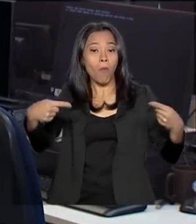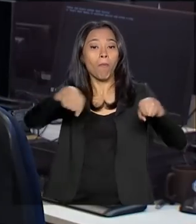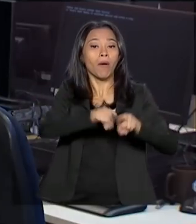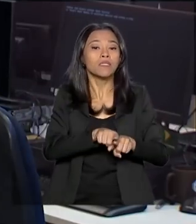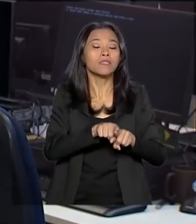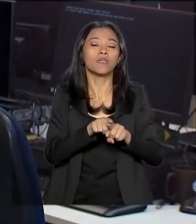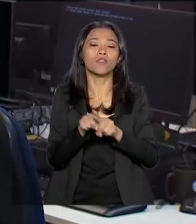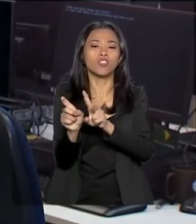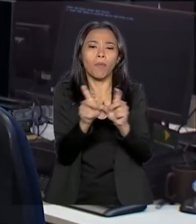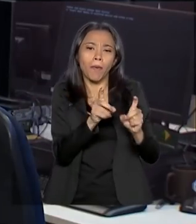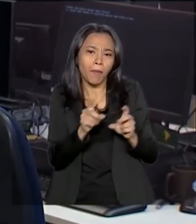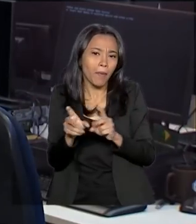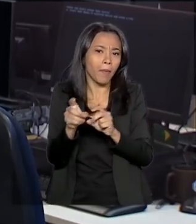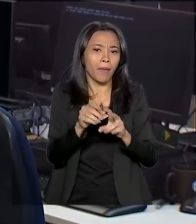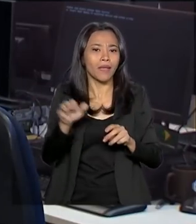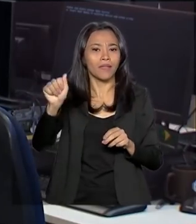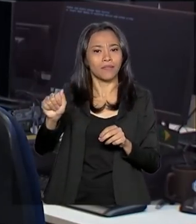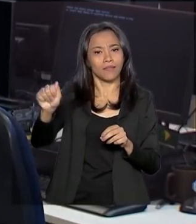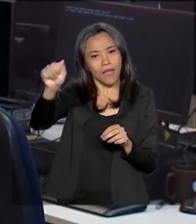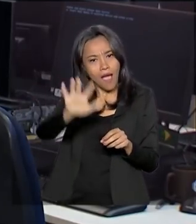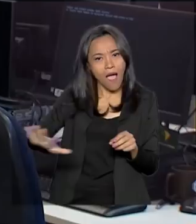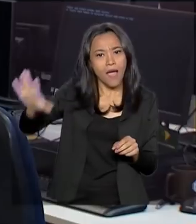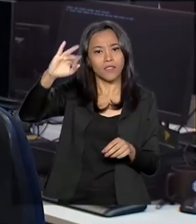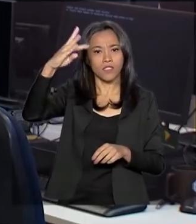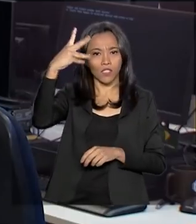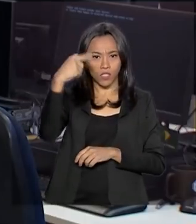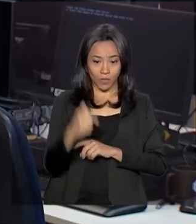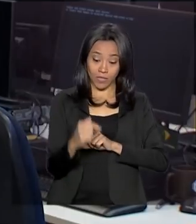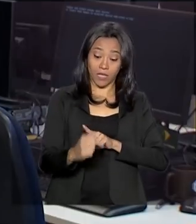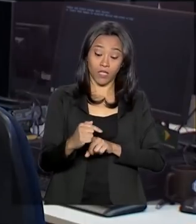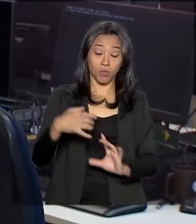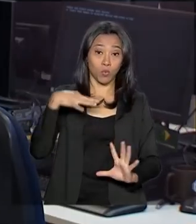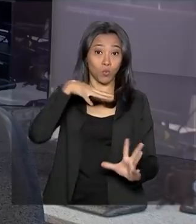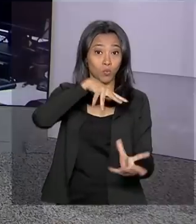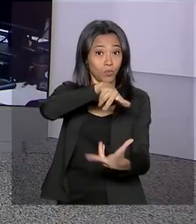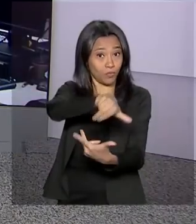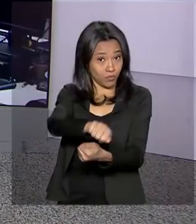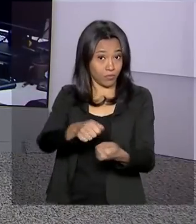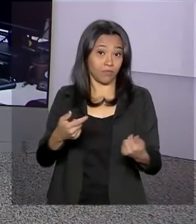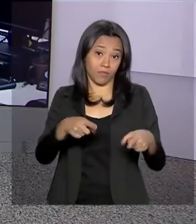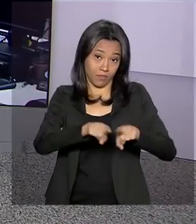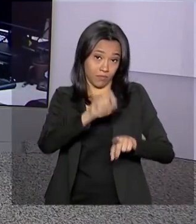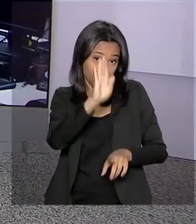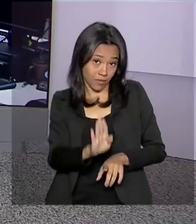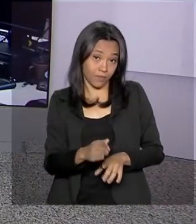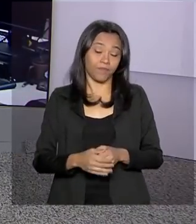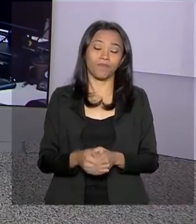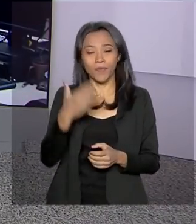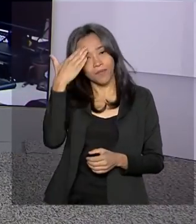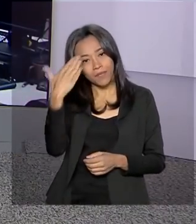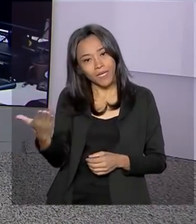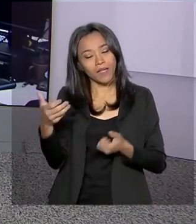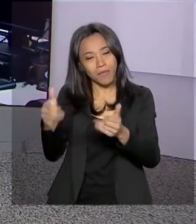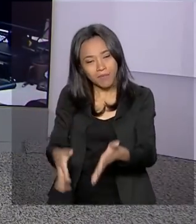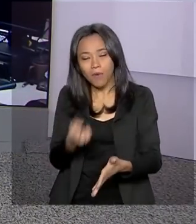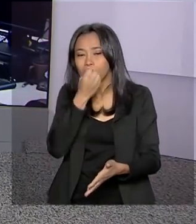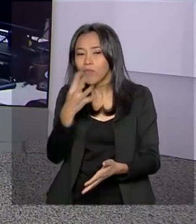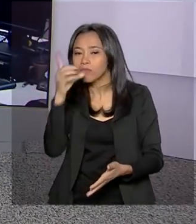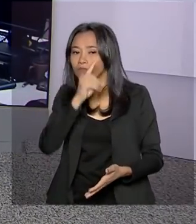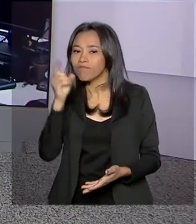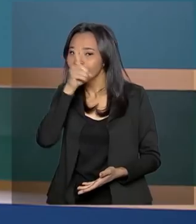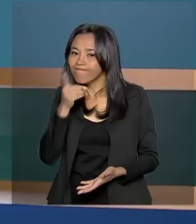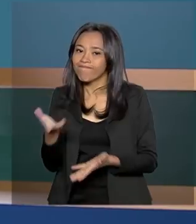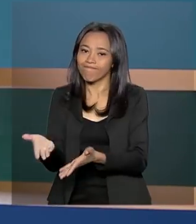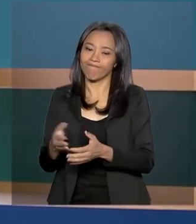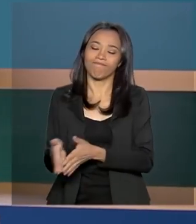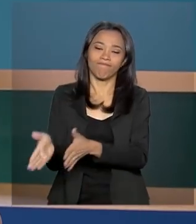comercial do Brasil na Ásia e o sétimo no mundo, Carla. Tá certo, muito obrigada pela sua participação. Bom final de semana para você.